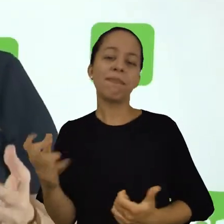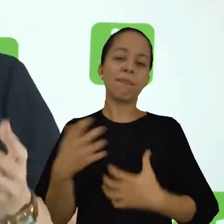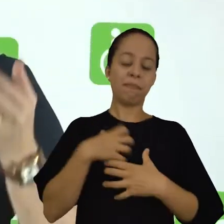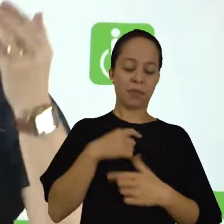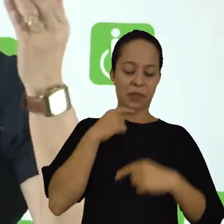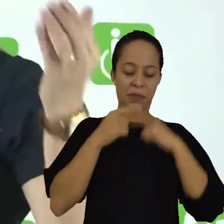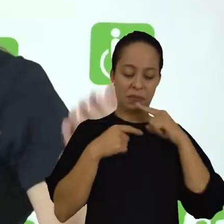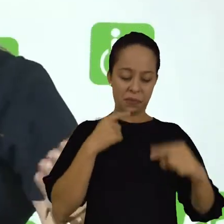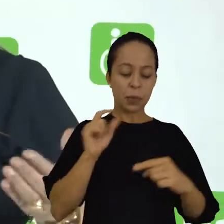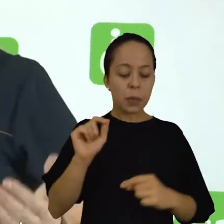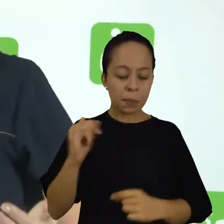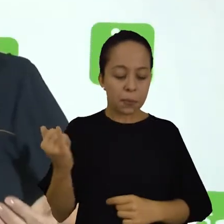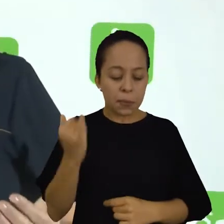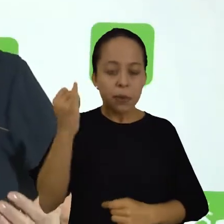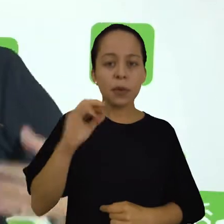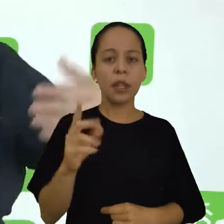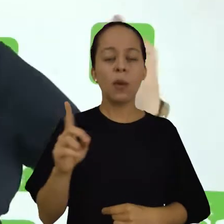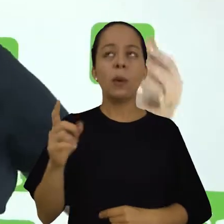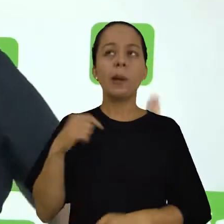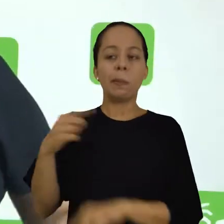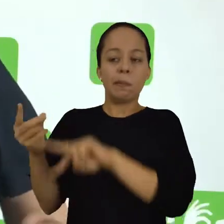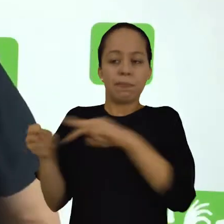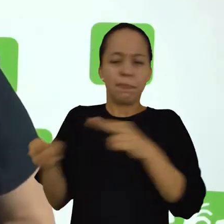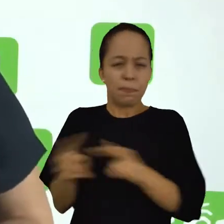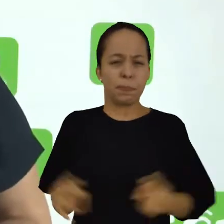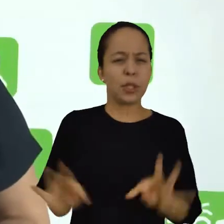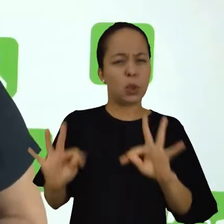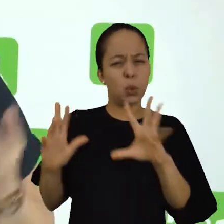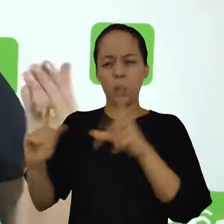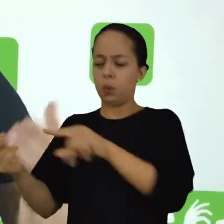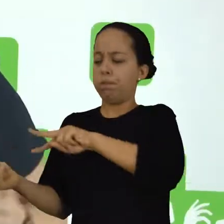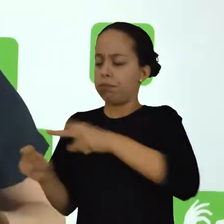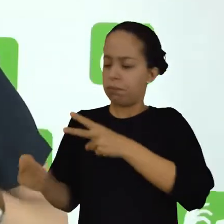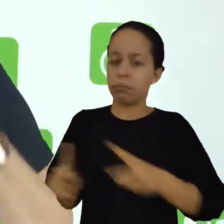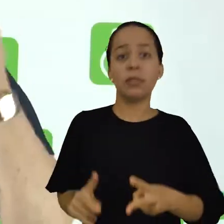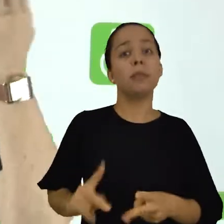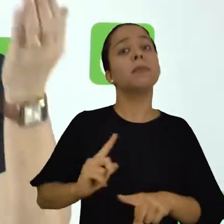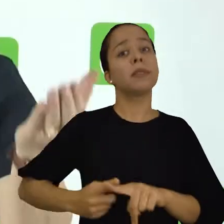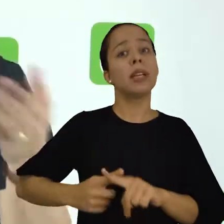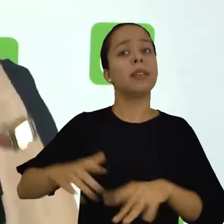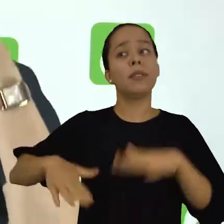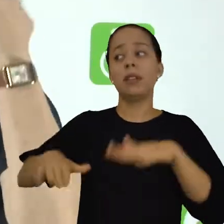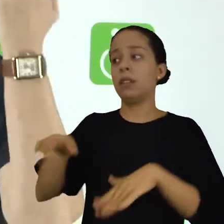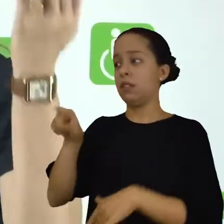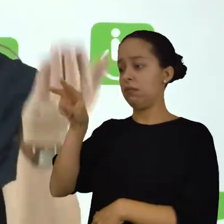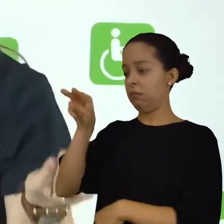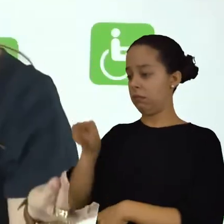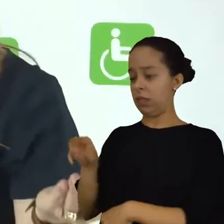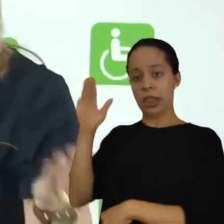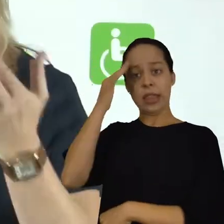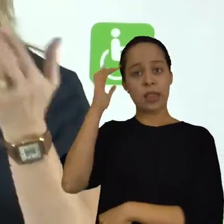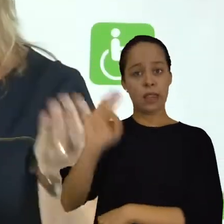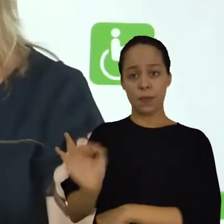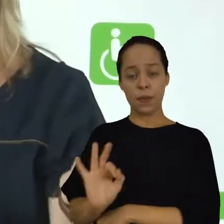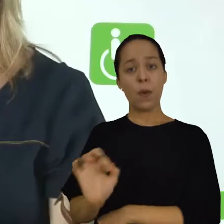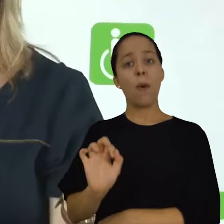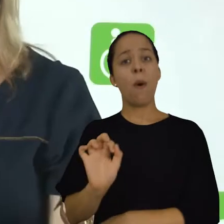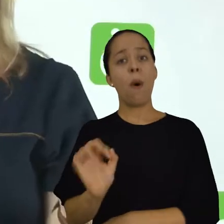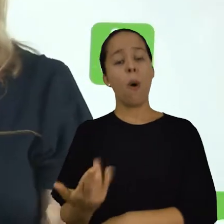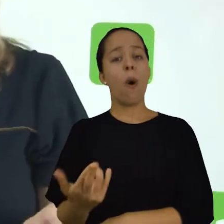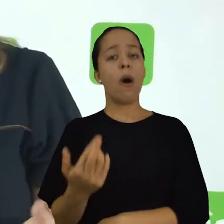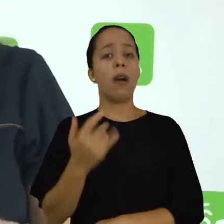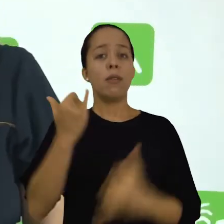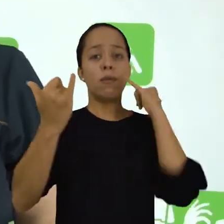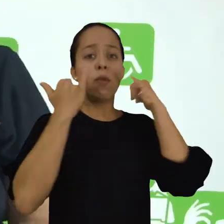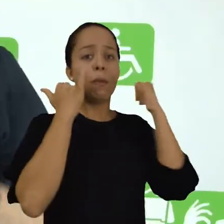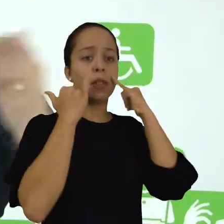dessa dúvida se isso é importante ou não, ele transcreve tudo, ou então, porque ele não entendeu, ou então,